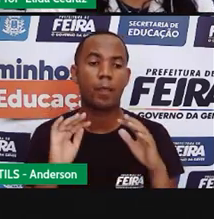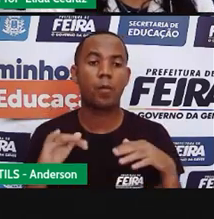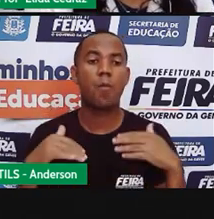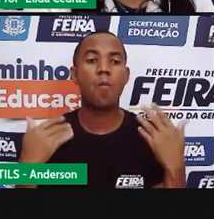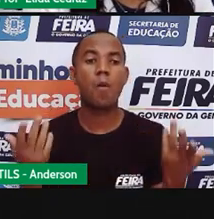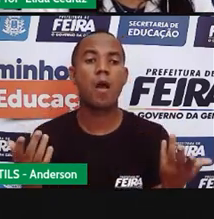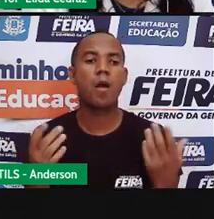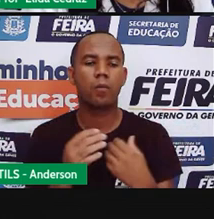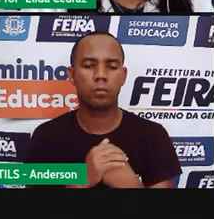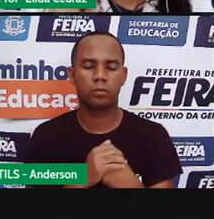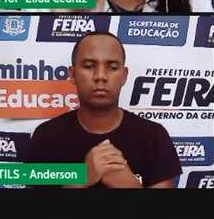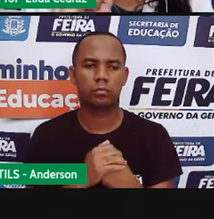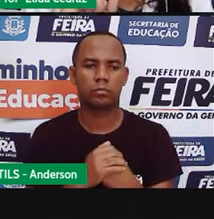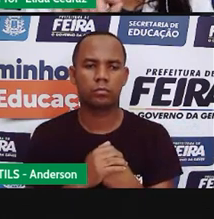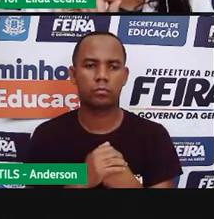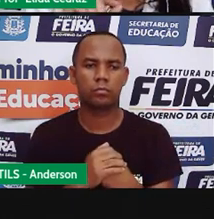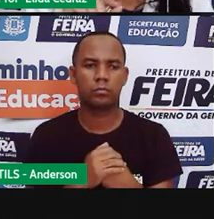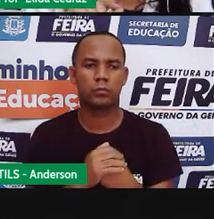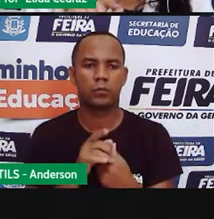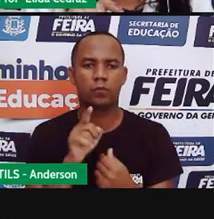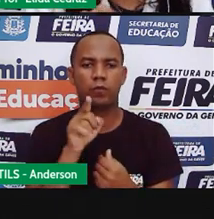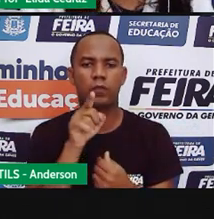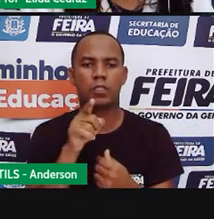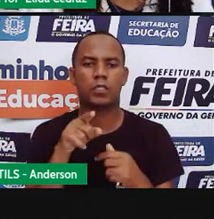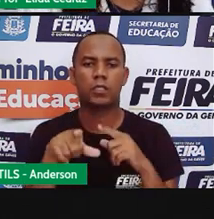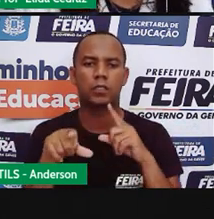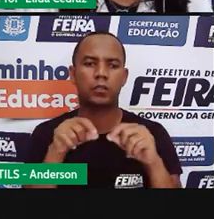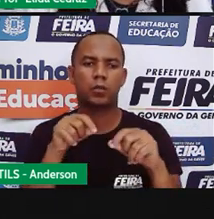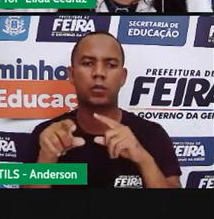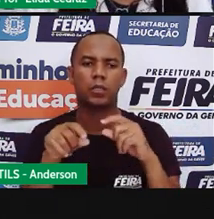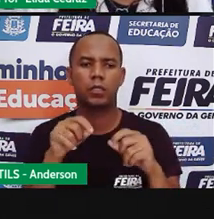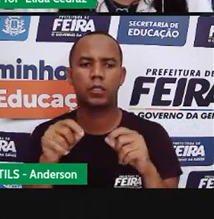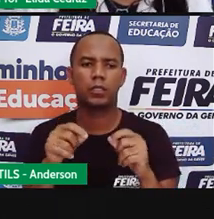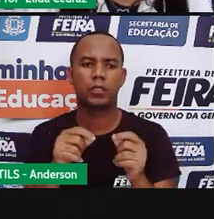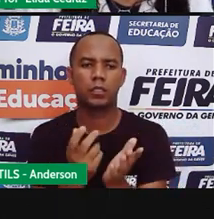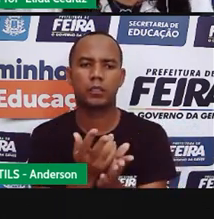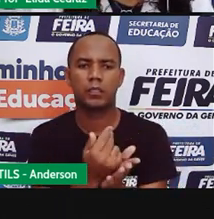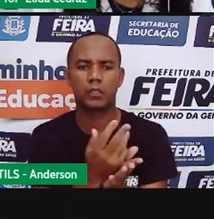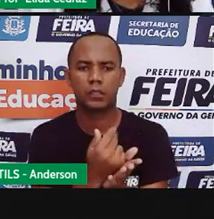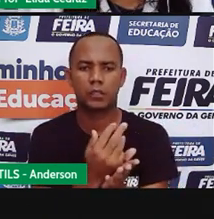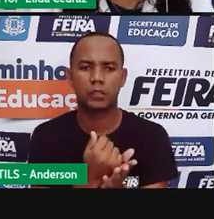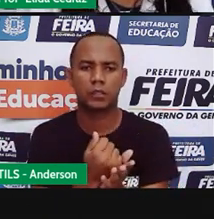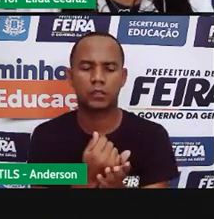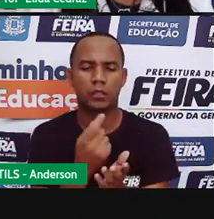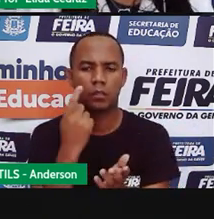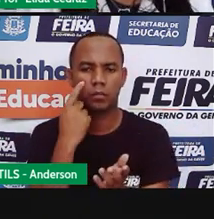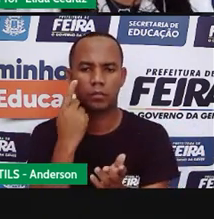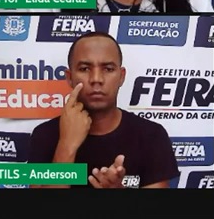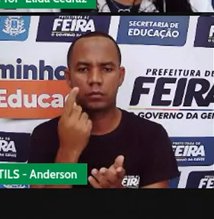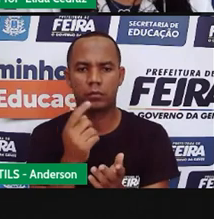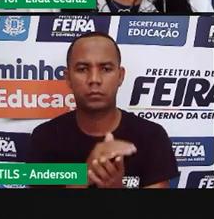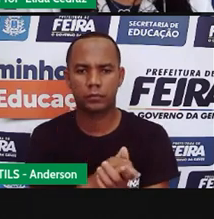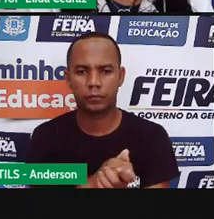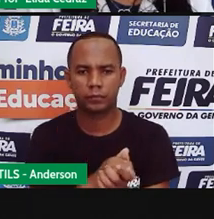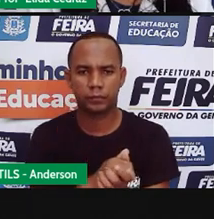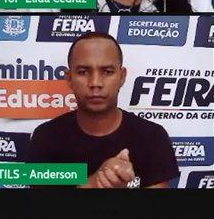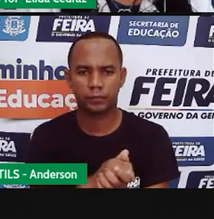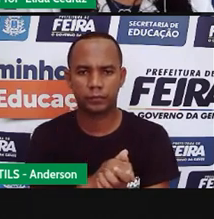desses materiais você escolheria para desenhar um círculo fecha bastante atenção